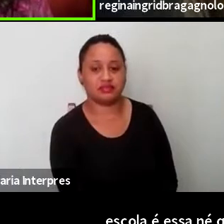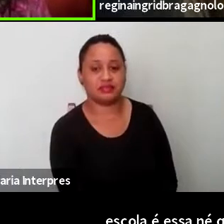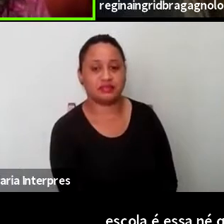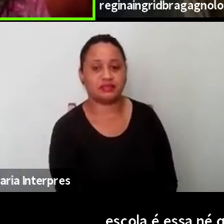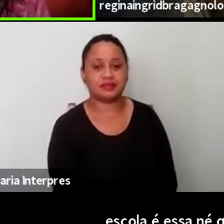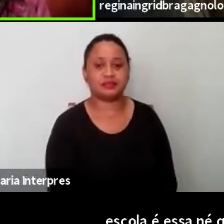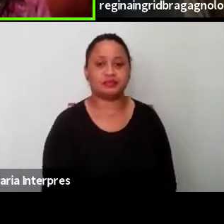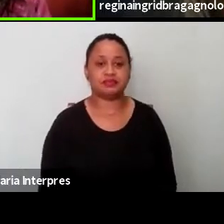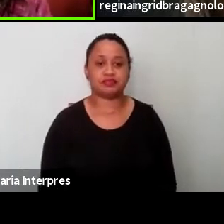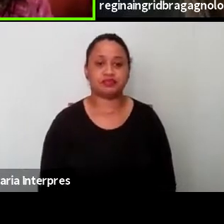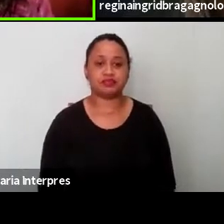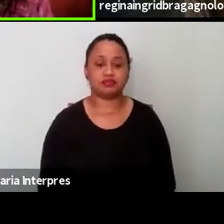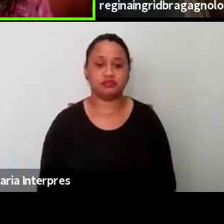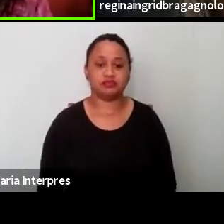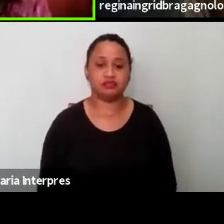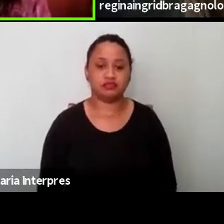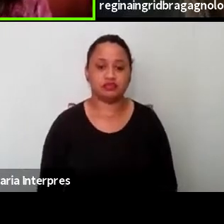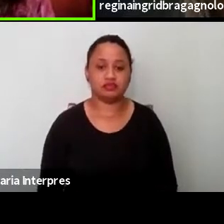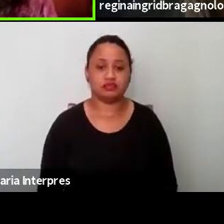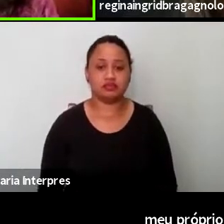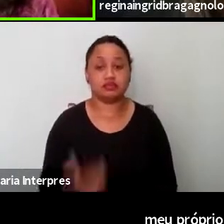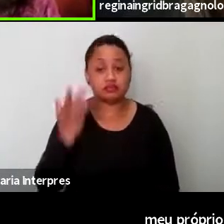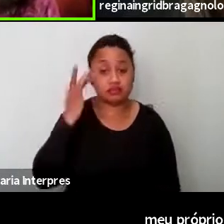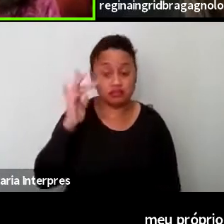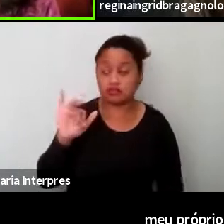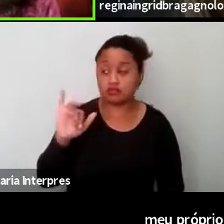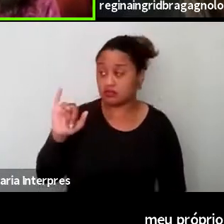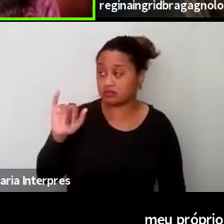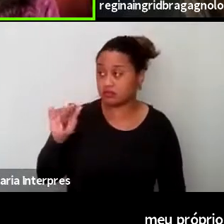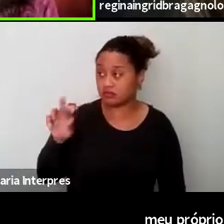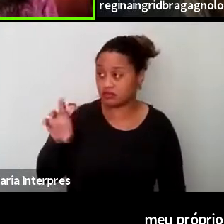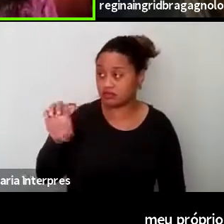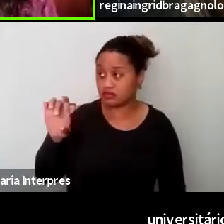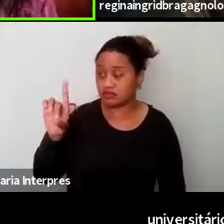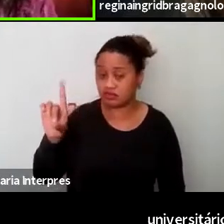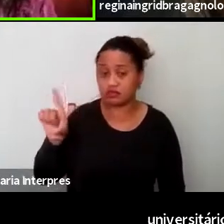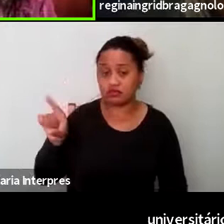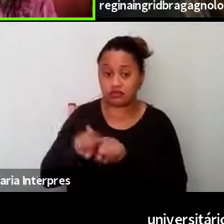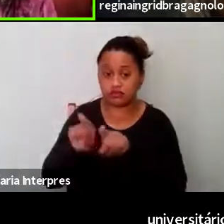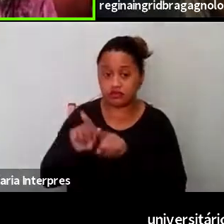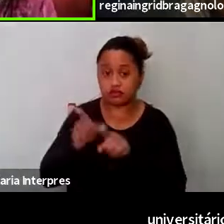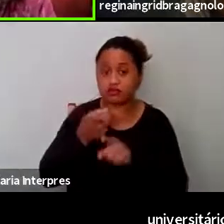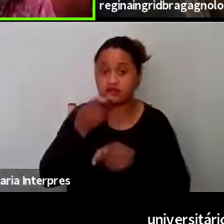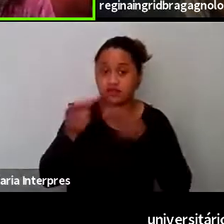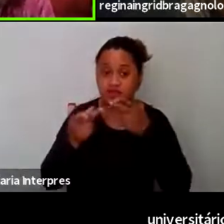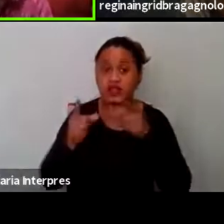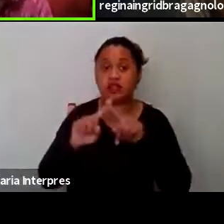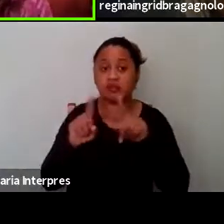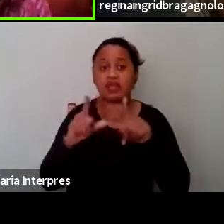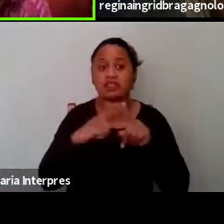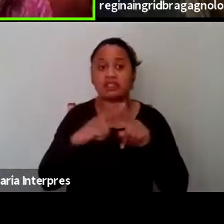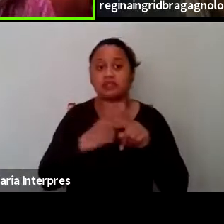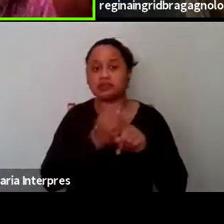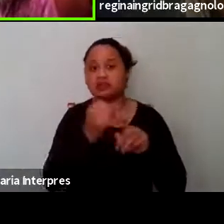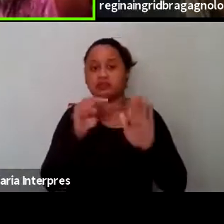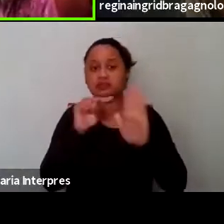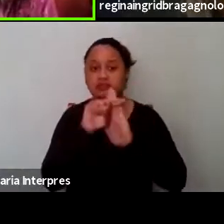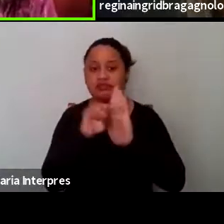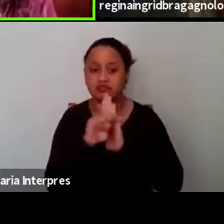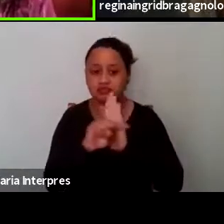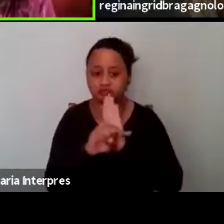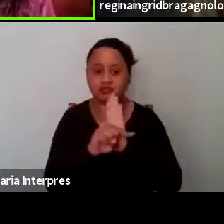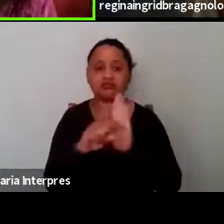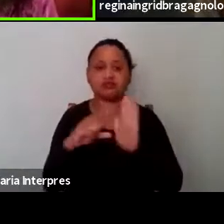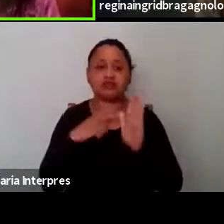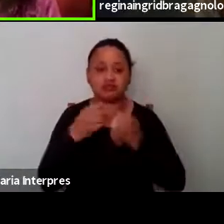Não sei se a Ingrid quer comentar também, mas a gente tem algumas questões que algumas pessoas